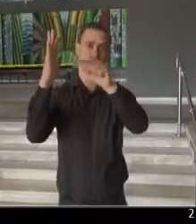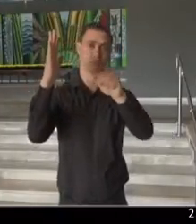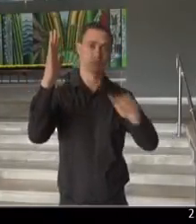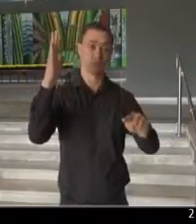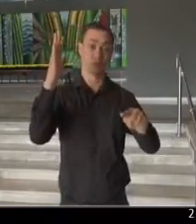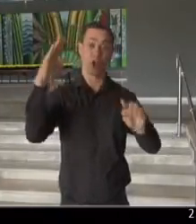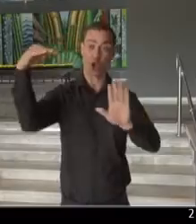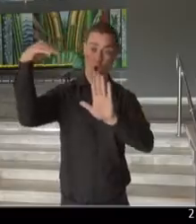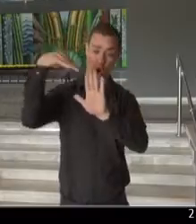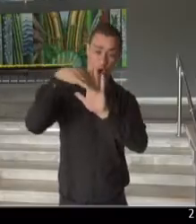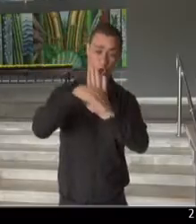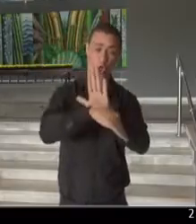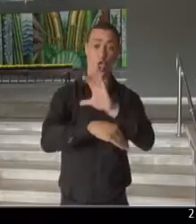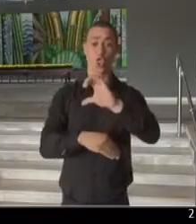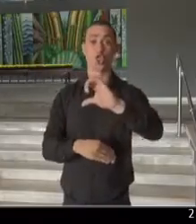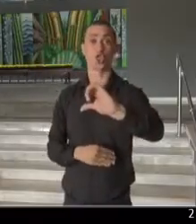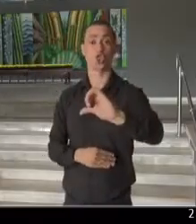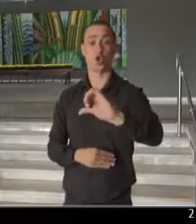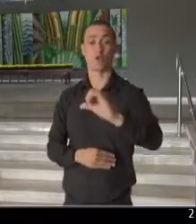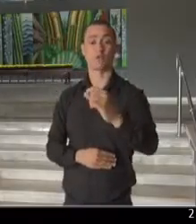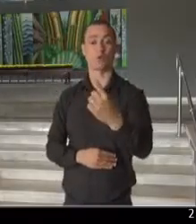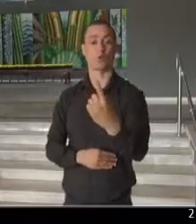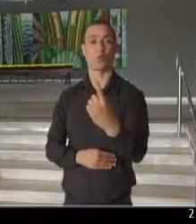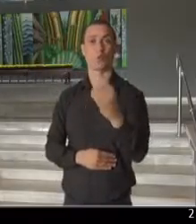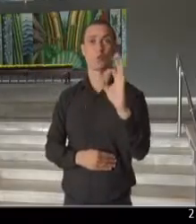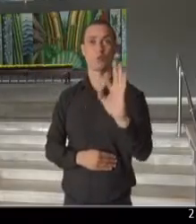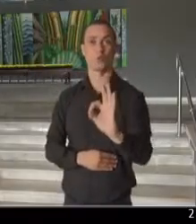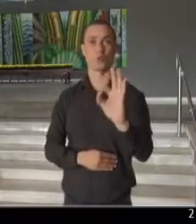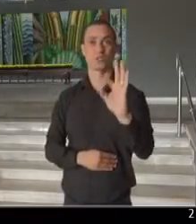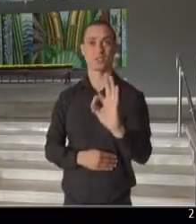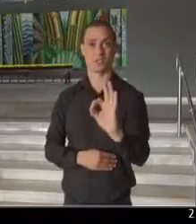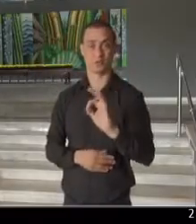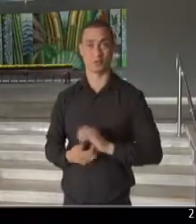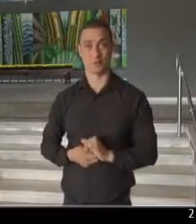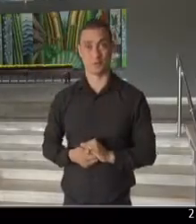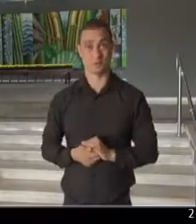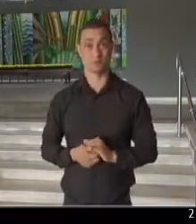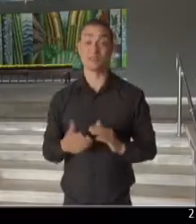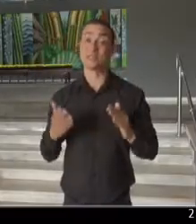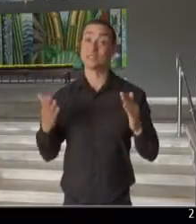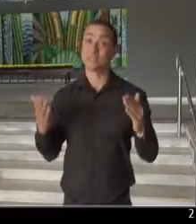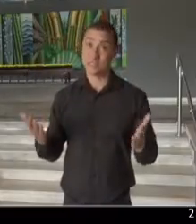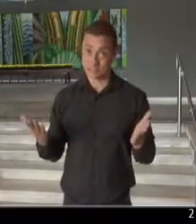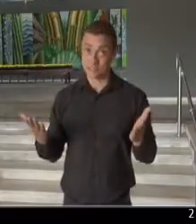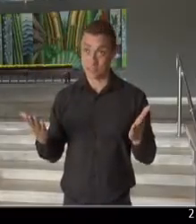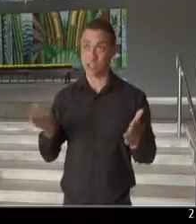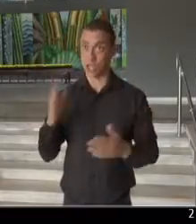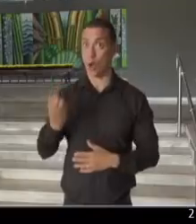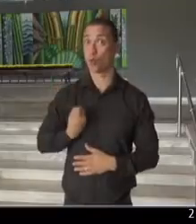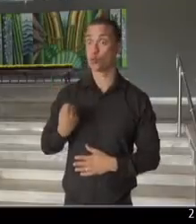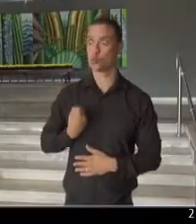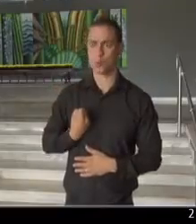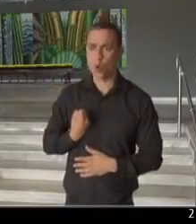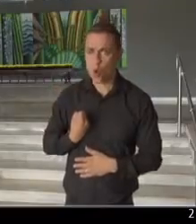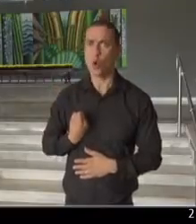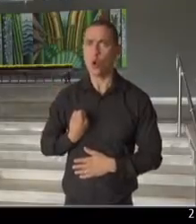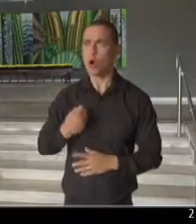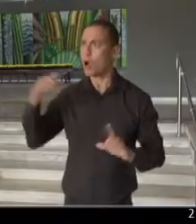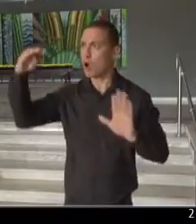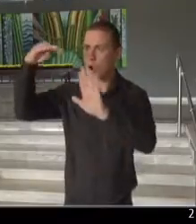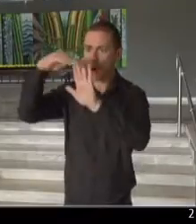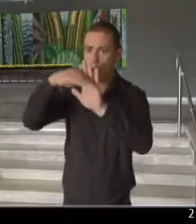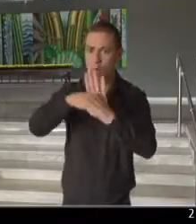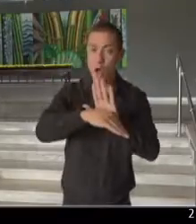91% desses casos. E estamos com números muito parecidos